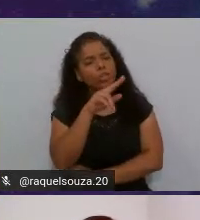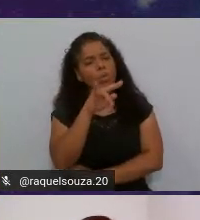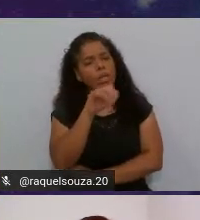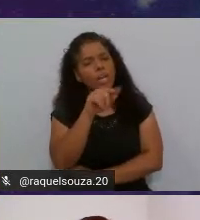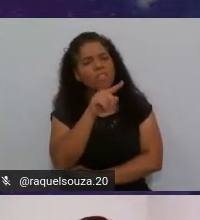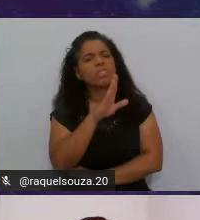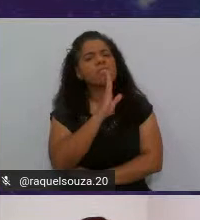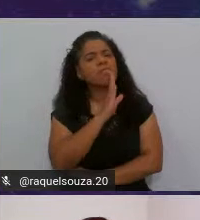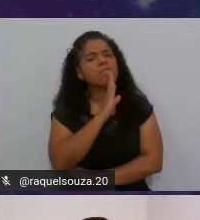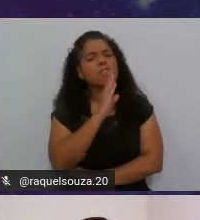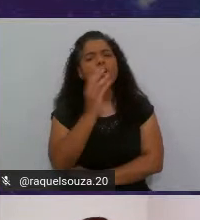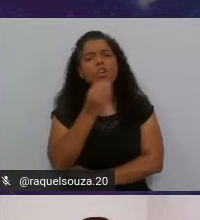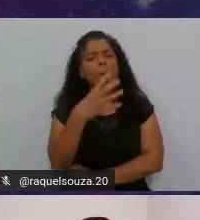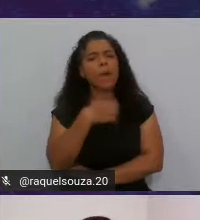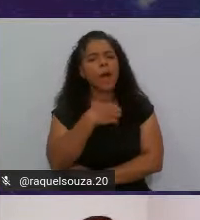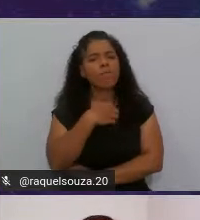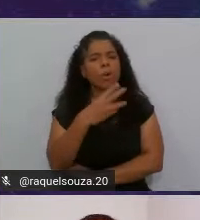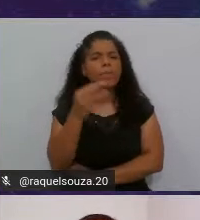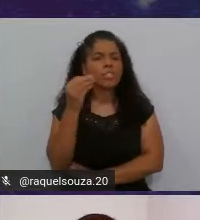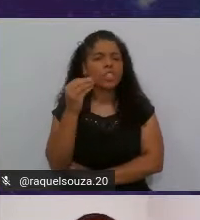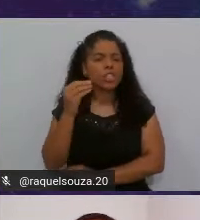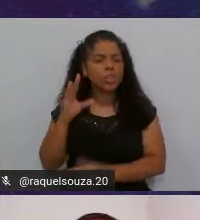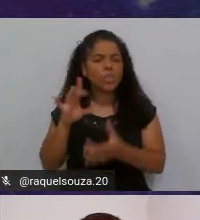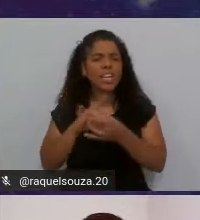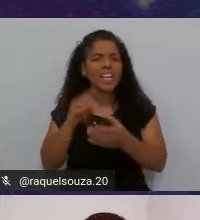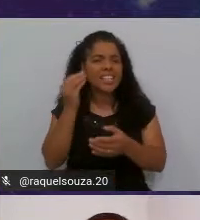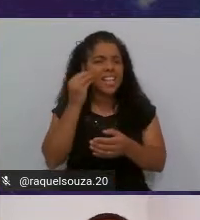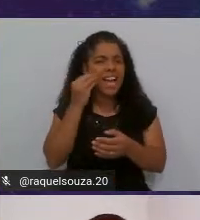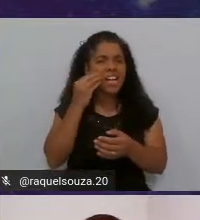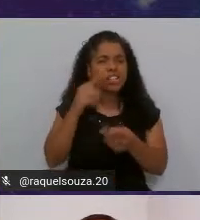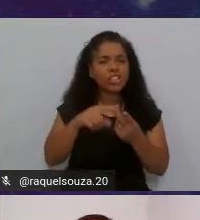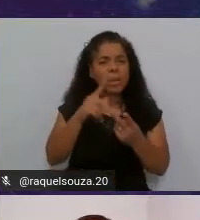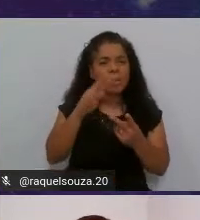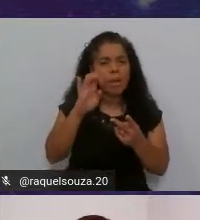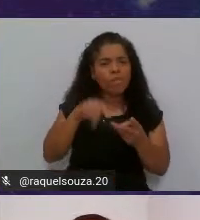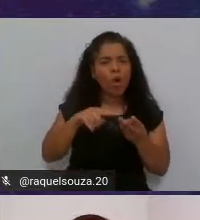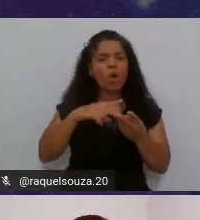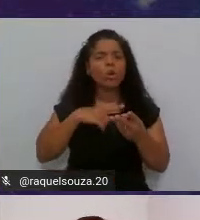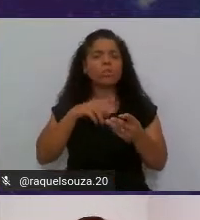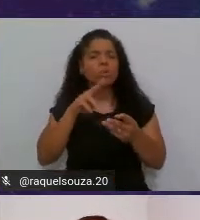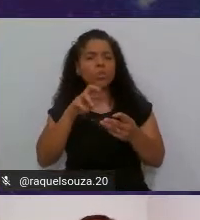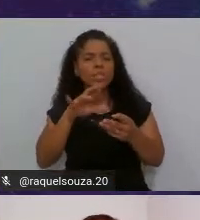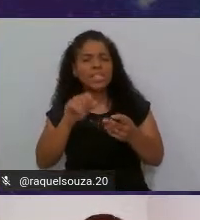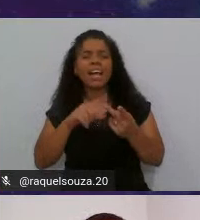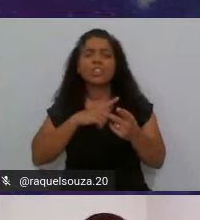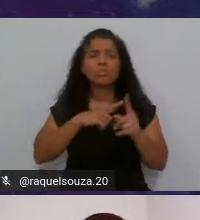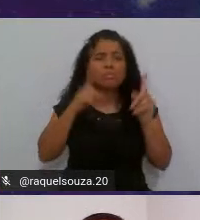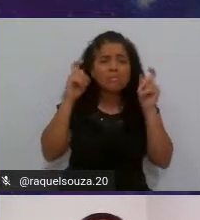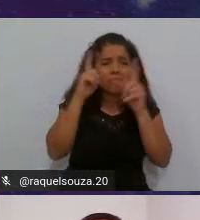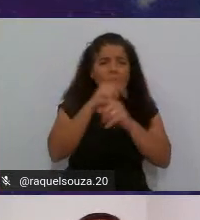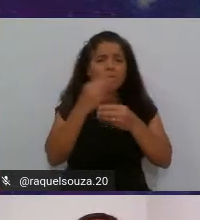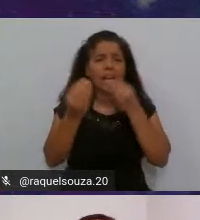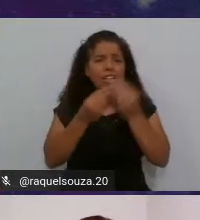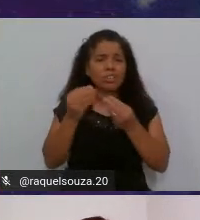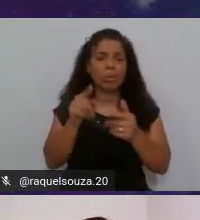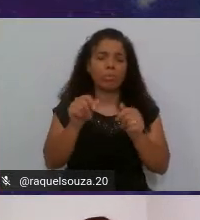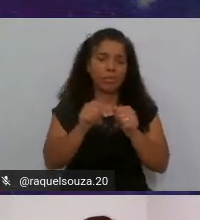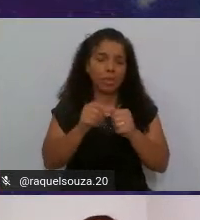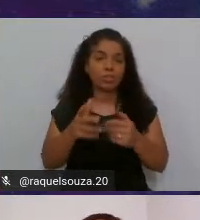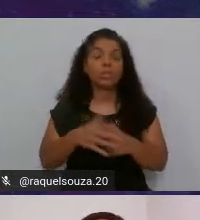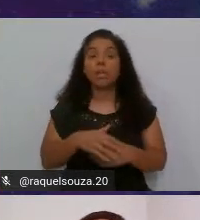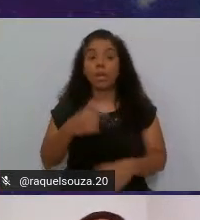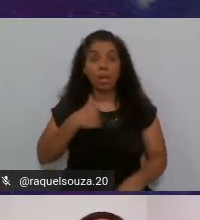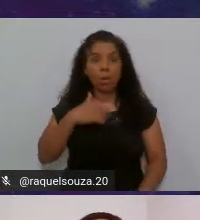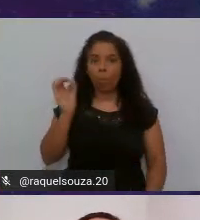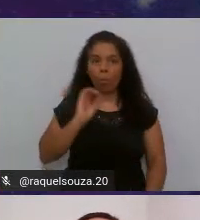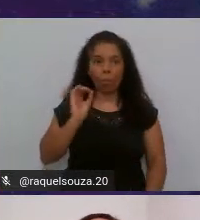uma forma de unir o teste de de performance ou o teste de unidade ou algo desse tipo eu estou passando dificuldade em relação a isso até então eu não